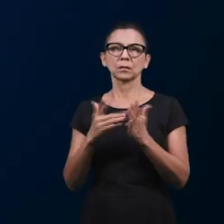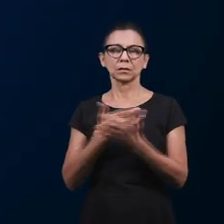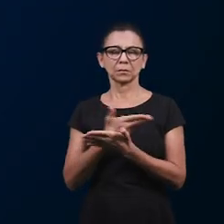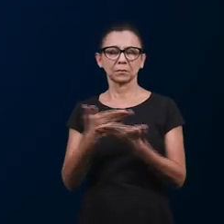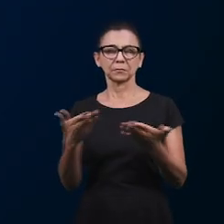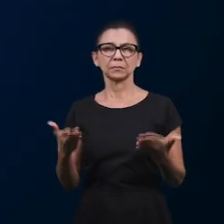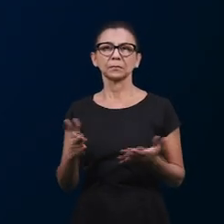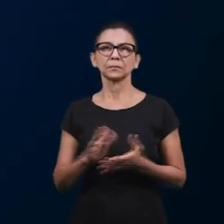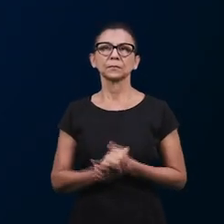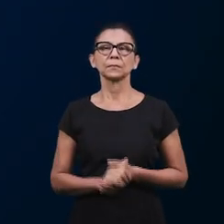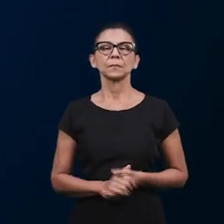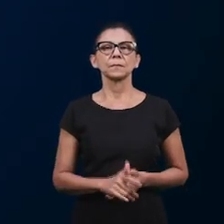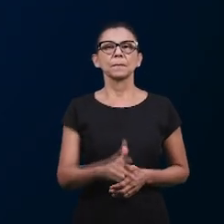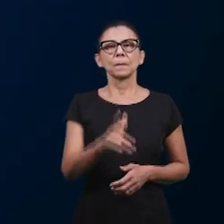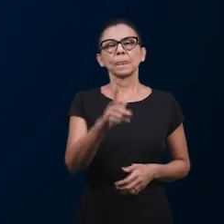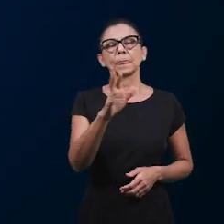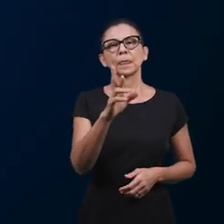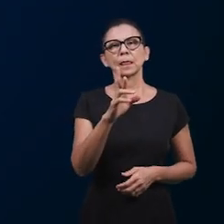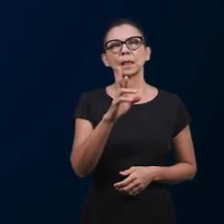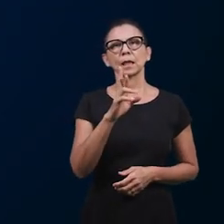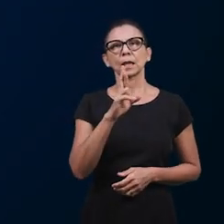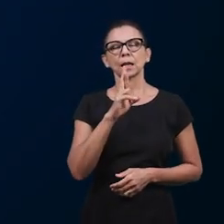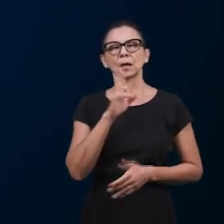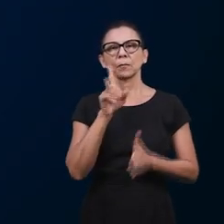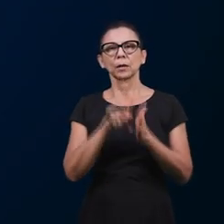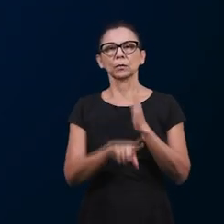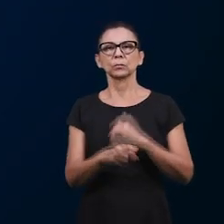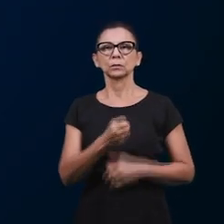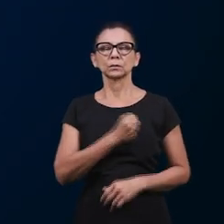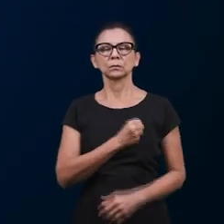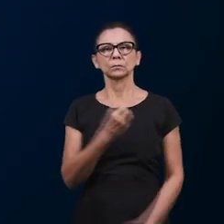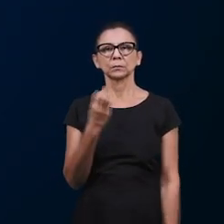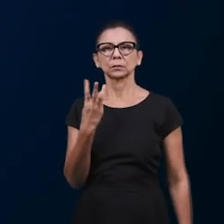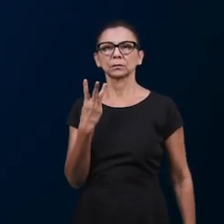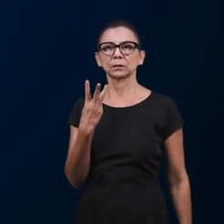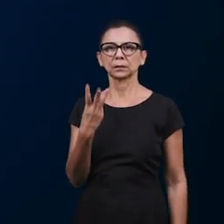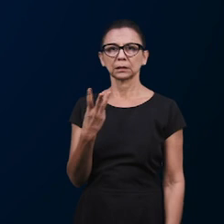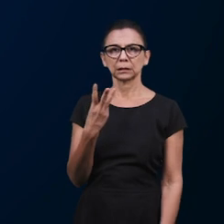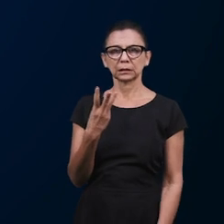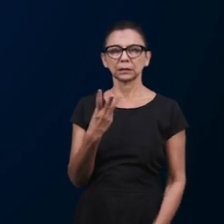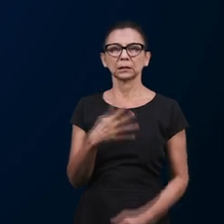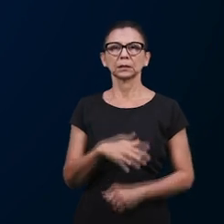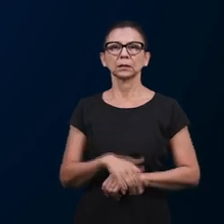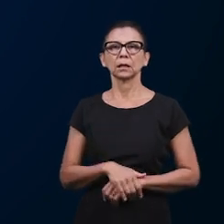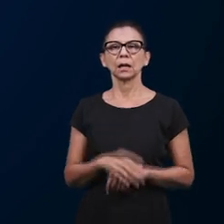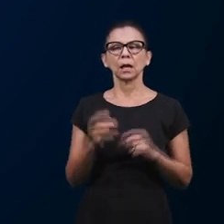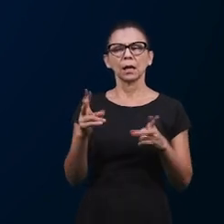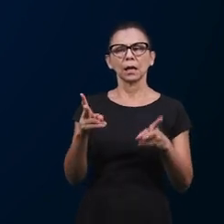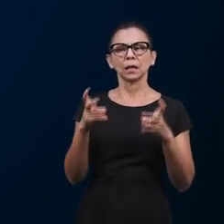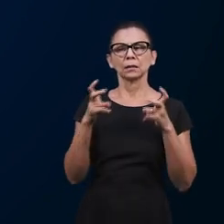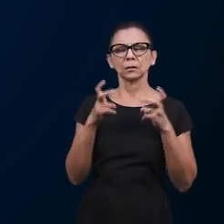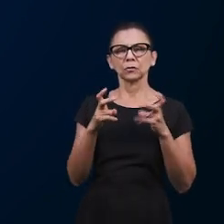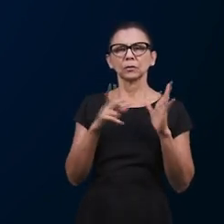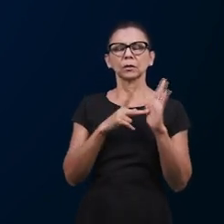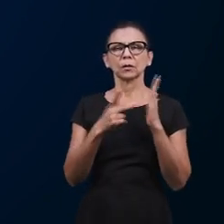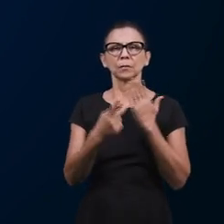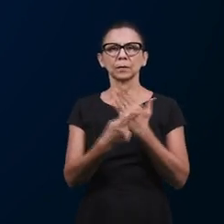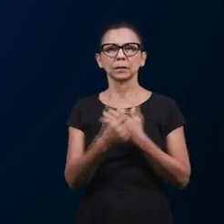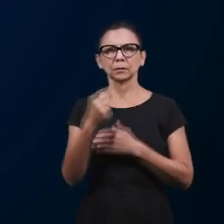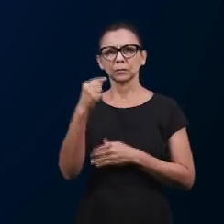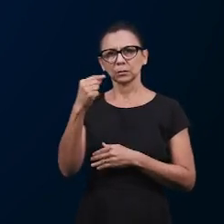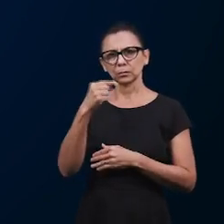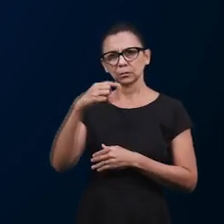A paz do Senhor, irmãos, resposta à pergunta de número 3, que pede para identificar na